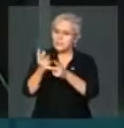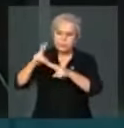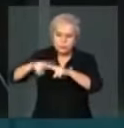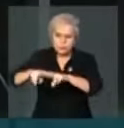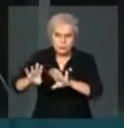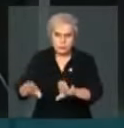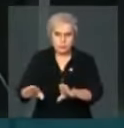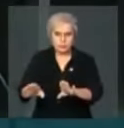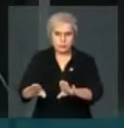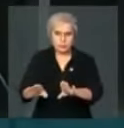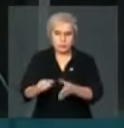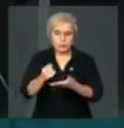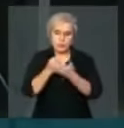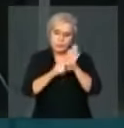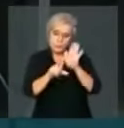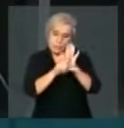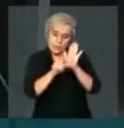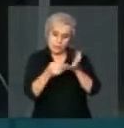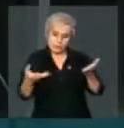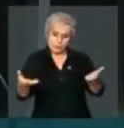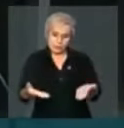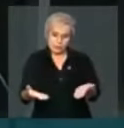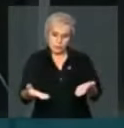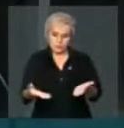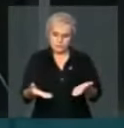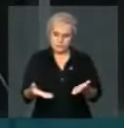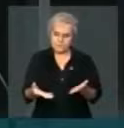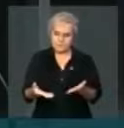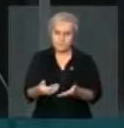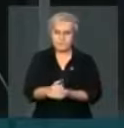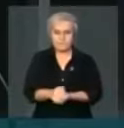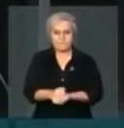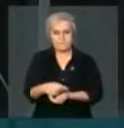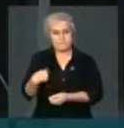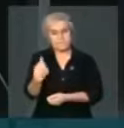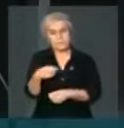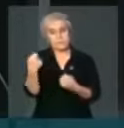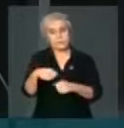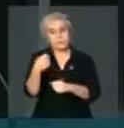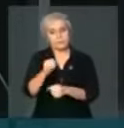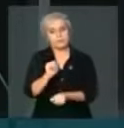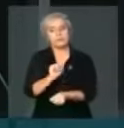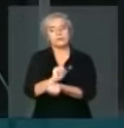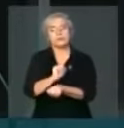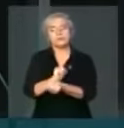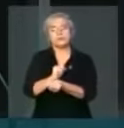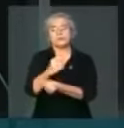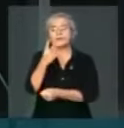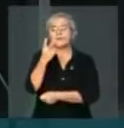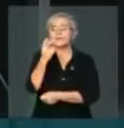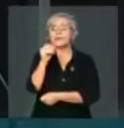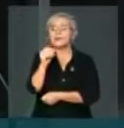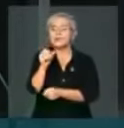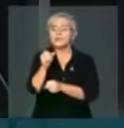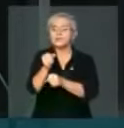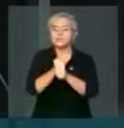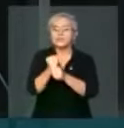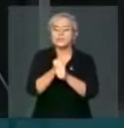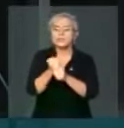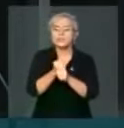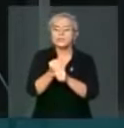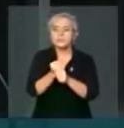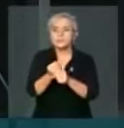Pela lei atual, nós teríamos que esperar 20 anos. O